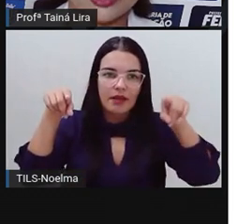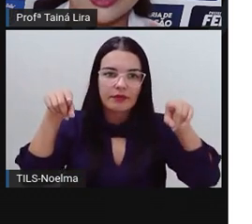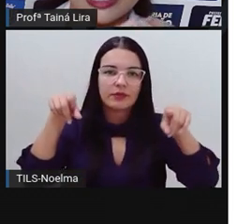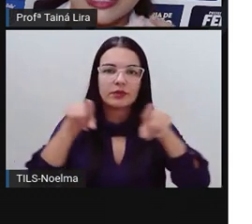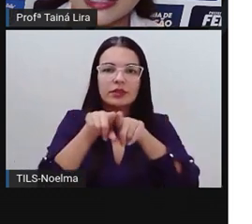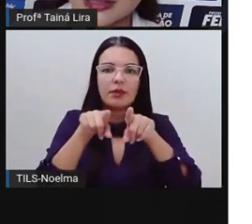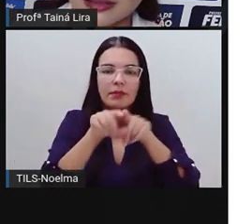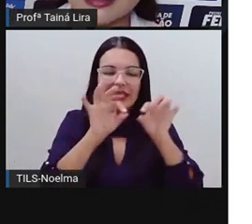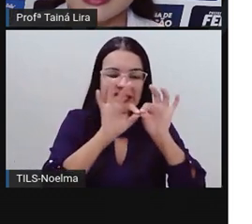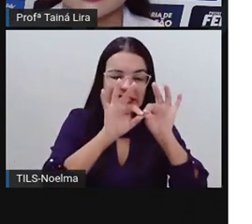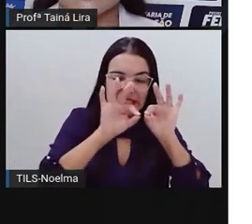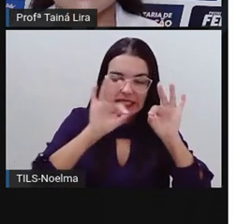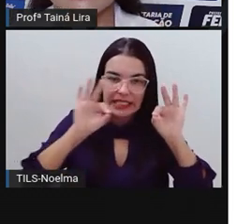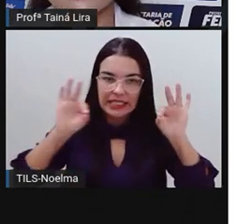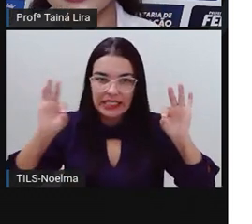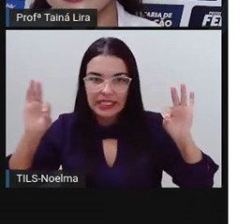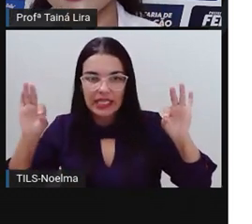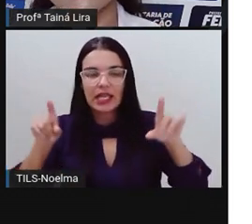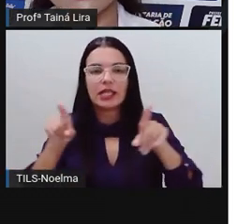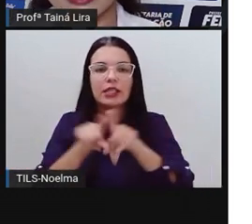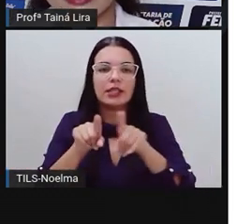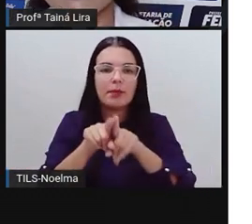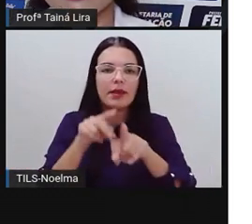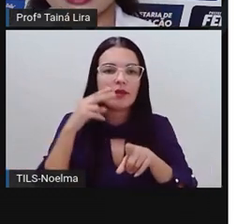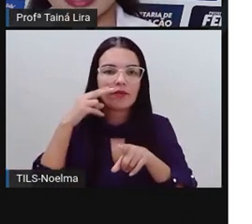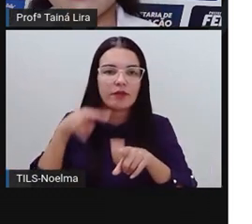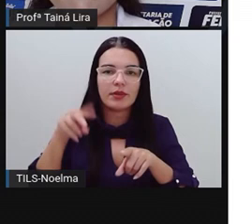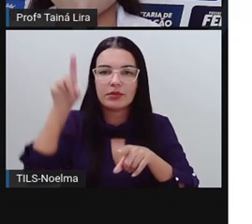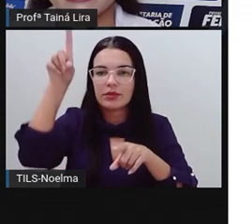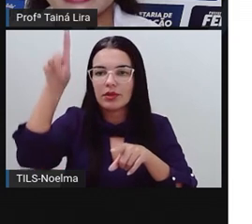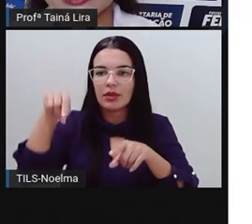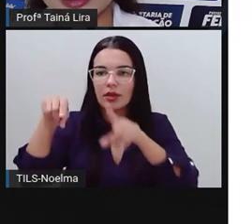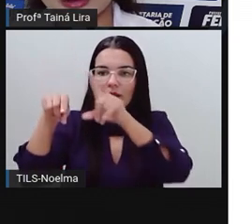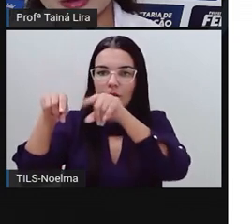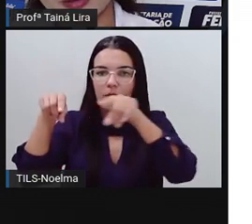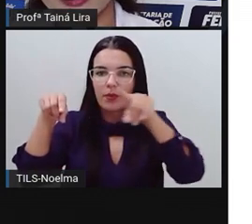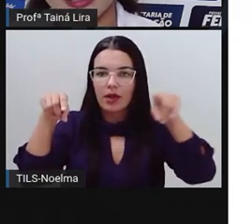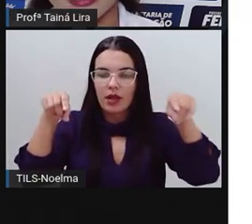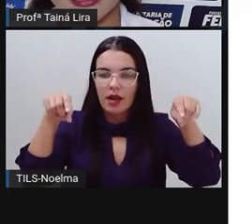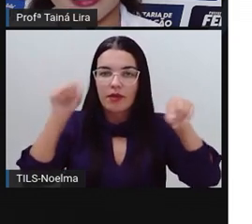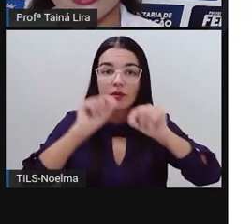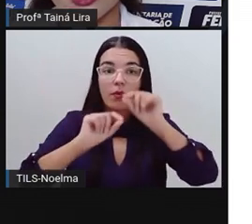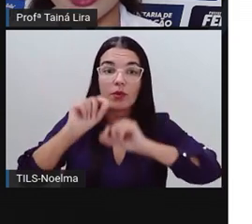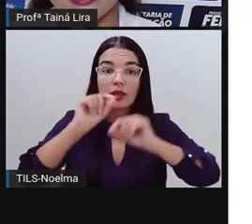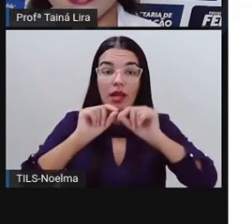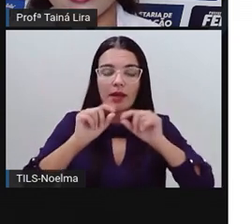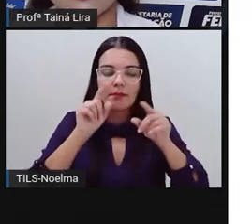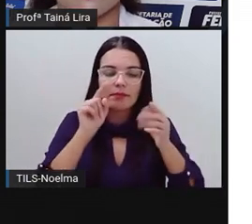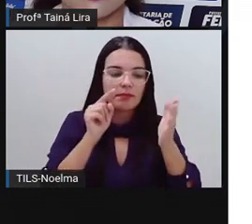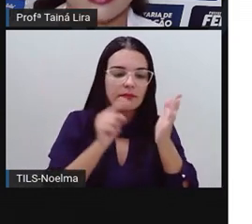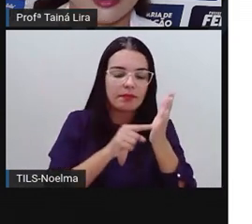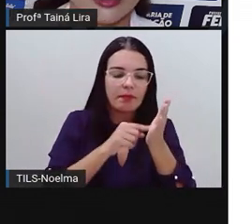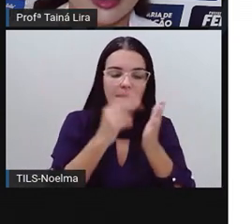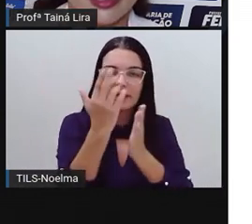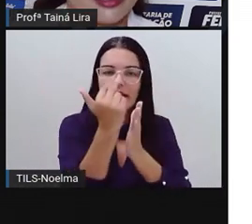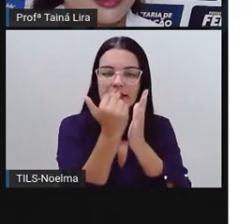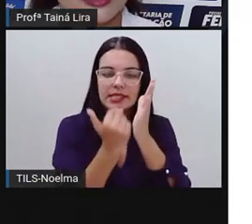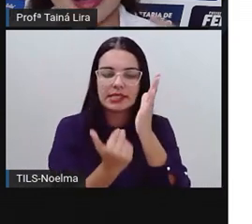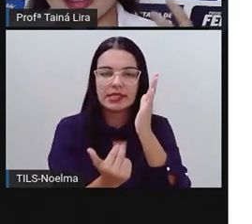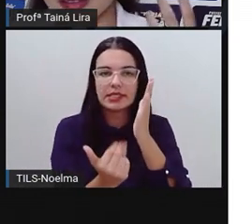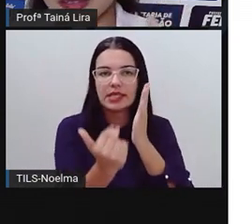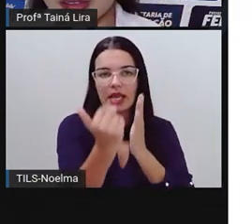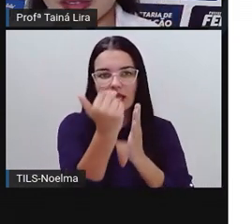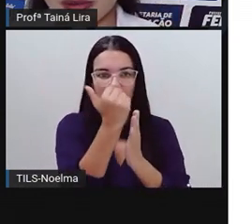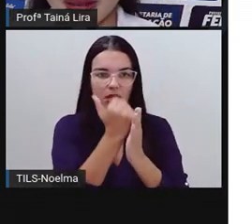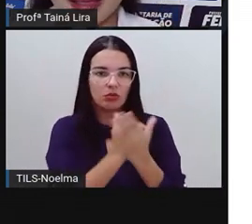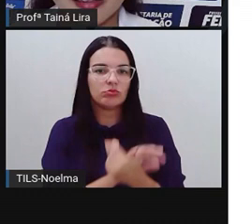gráficos de linhas, e nós vimos o gráfico, né, pictórico, que é aquele que utiliza desenhos, né, e que